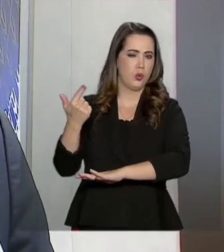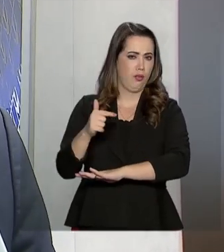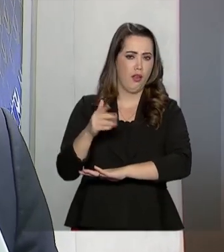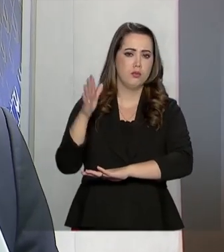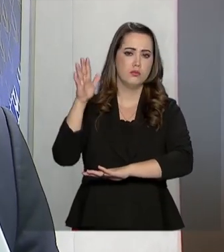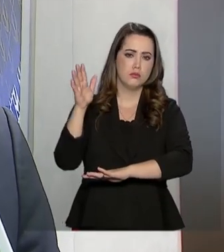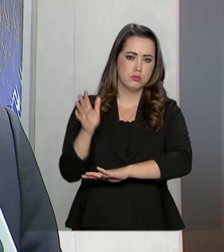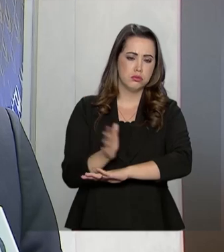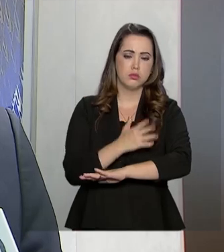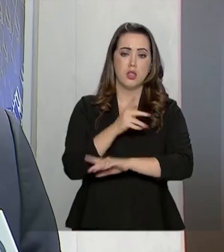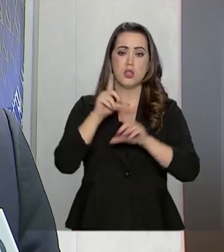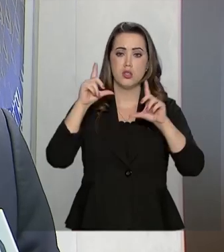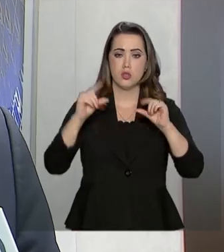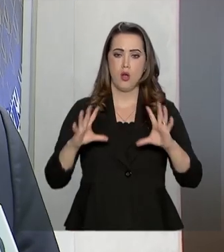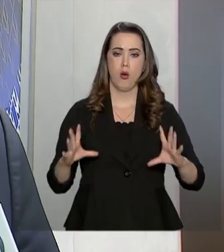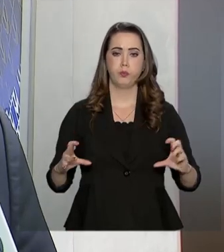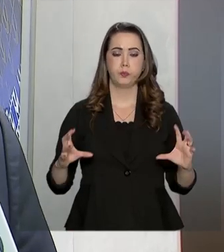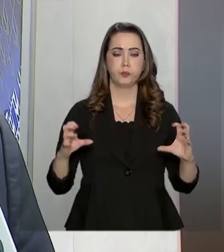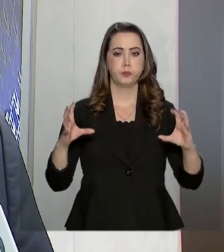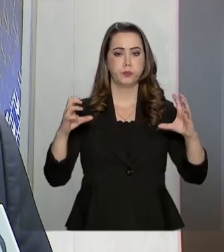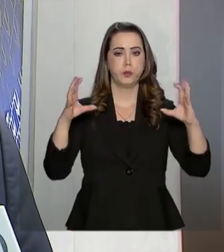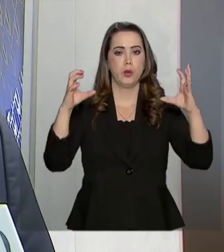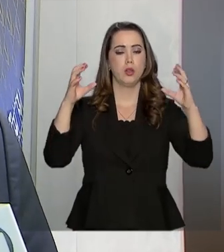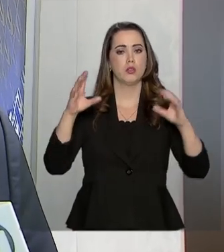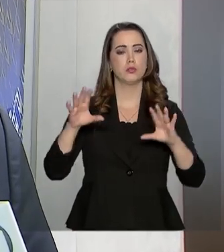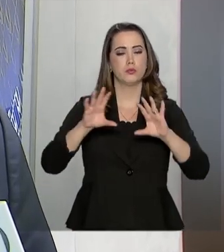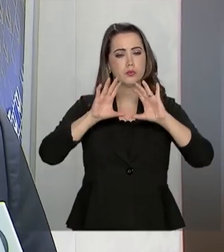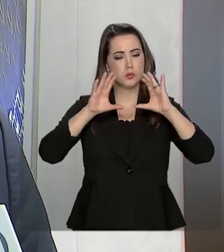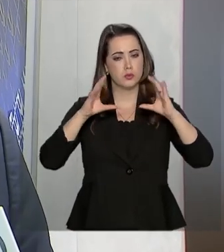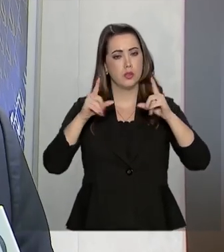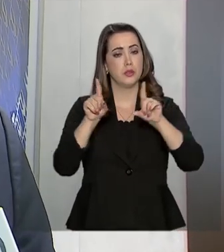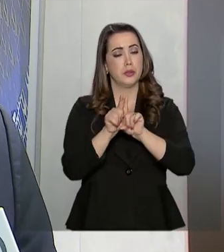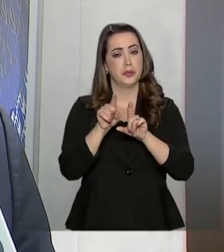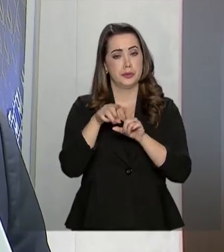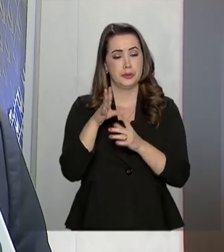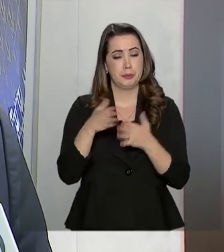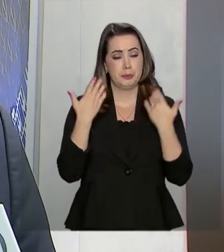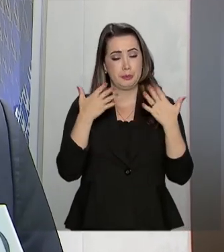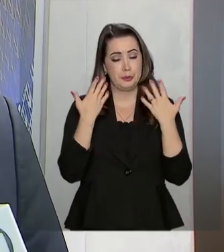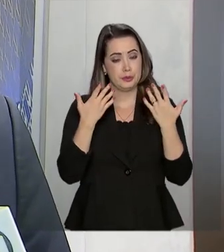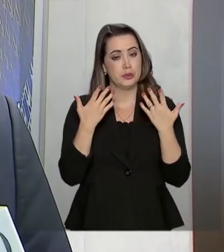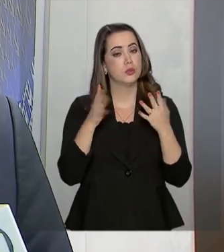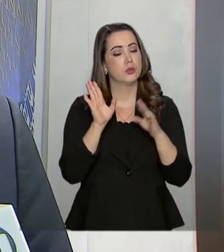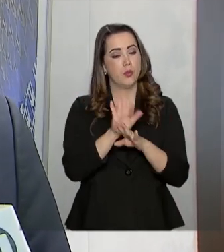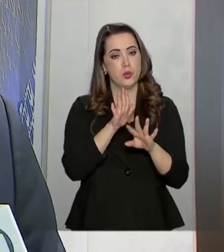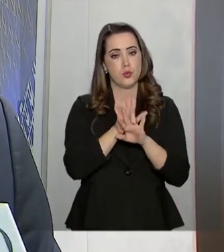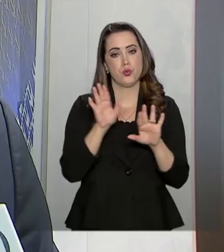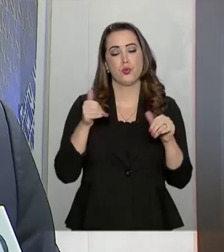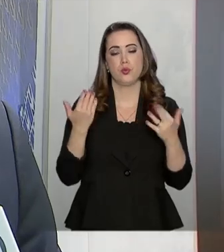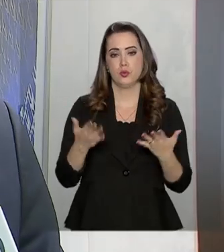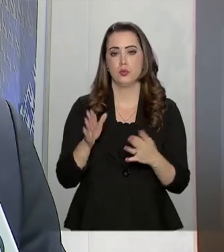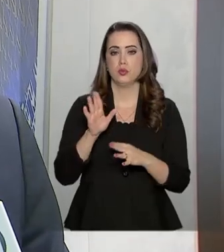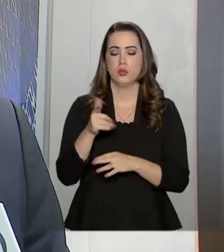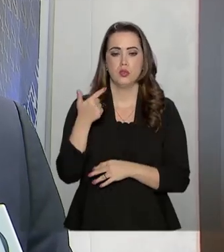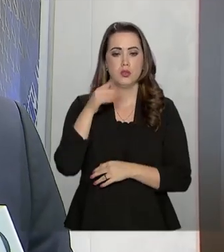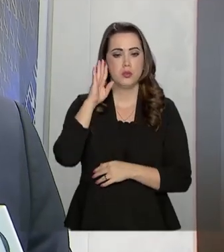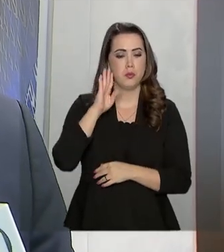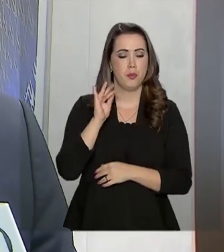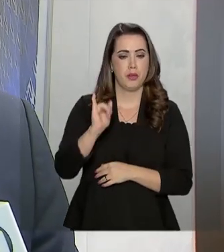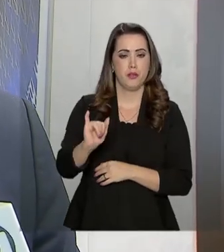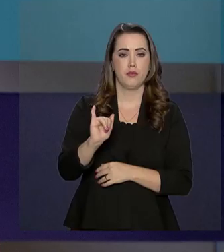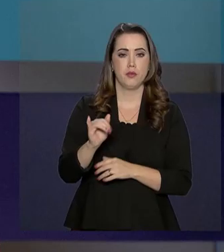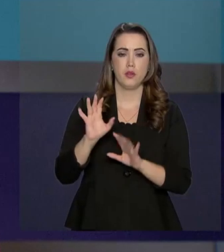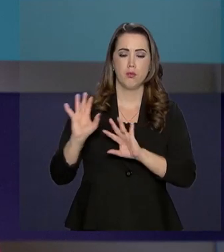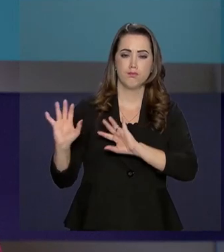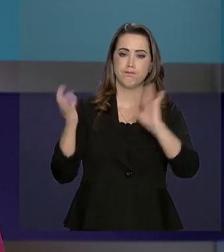emissão de gás na atmosfera, gás de efeito estufa, e com isso contribuindo, portanto, ao combate às mudanças